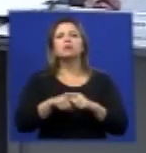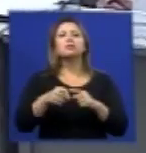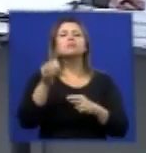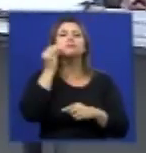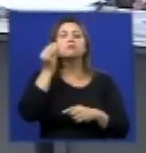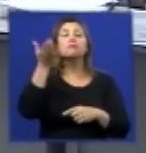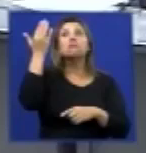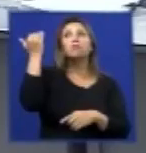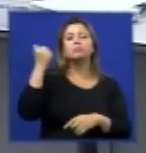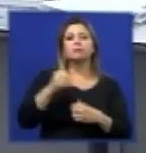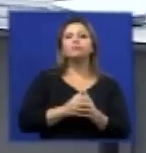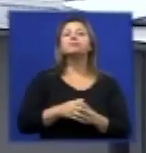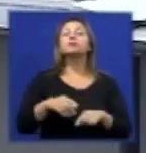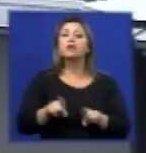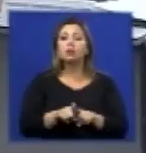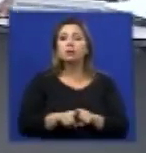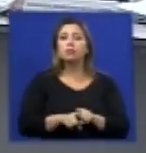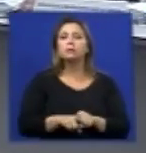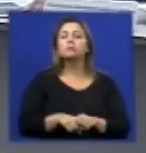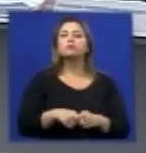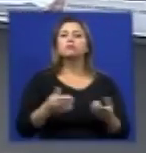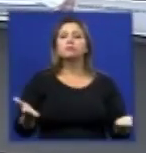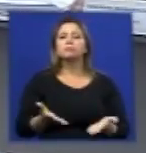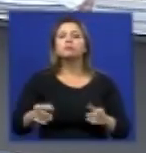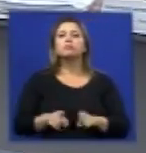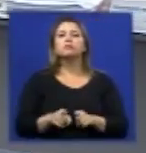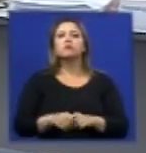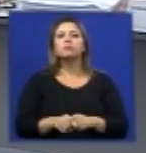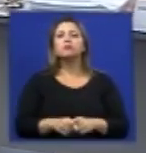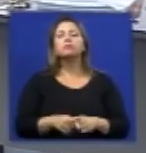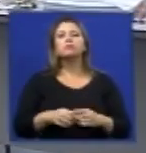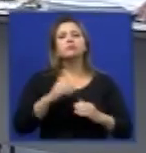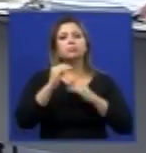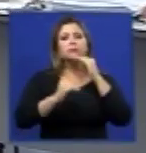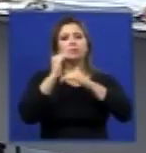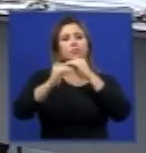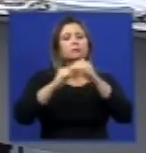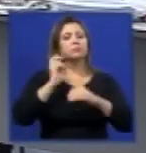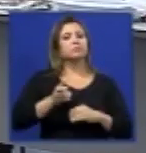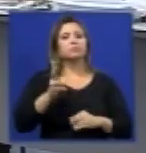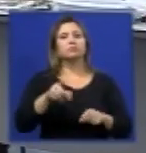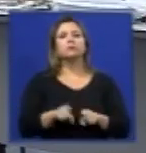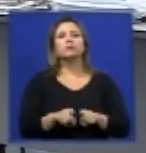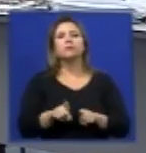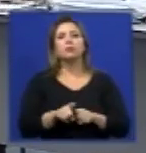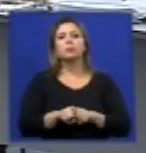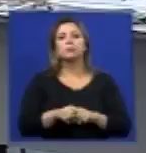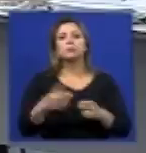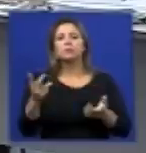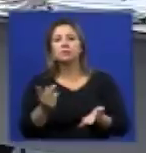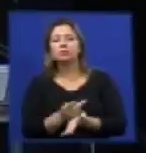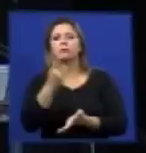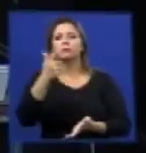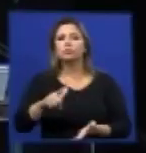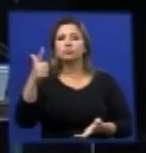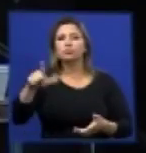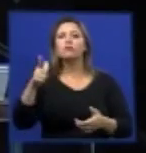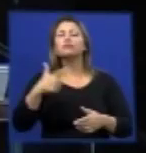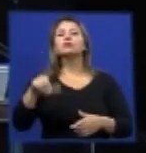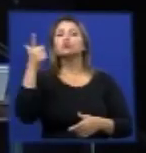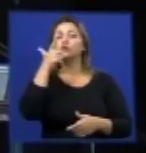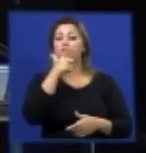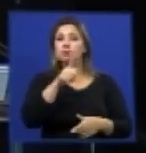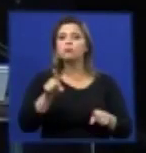passado e eu também devo registrar que as nossas lições nas suas grandes maiorias elas são muito exitosas nós já conseguimos